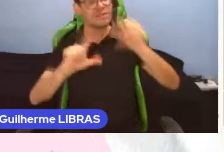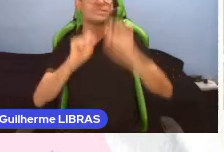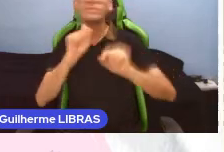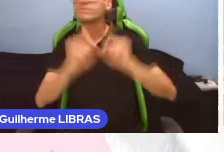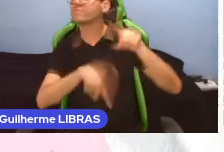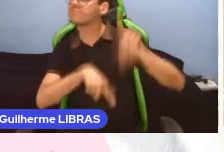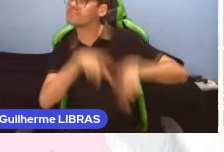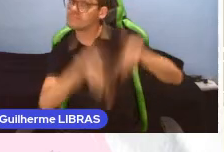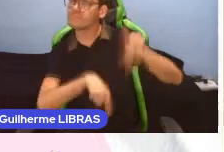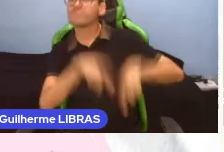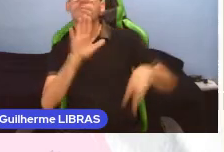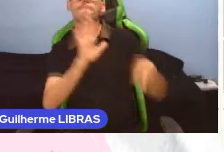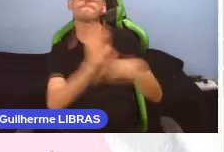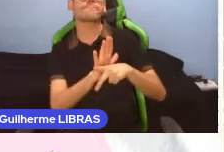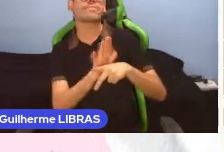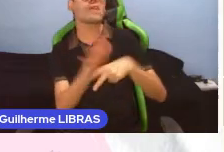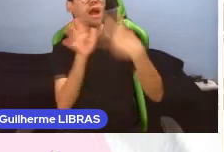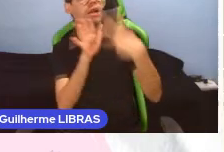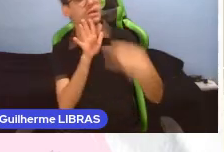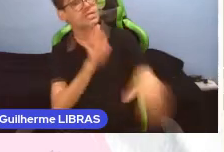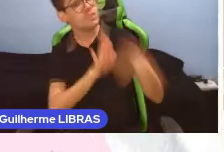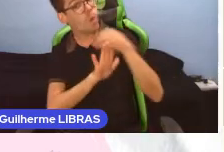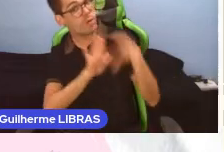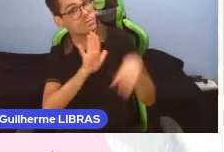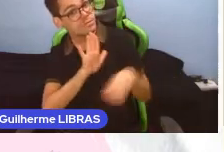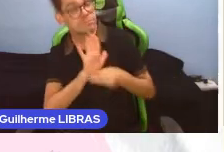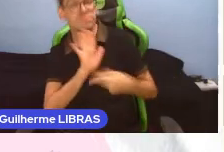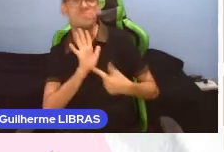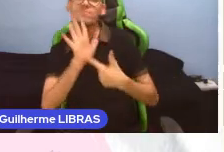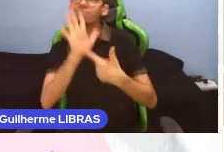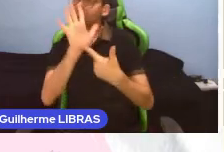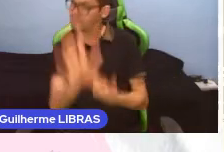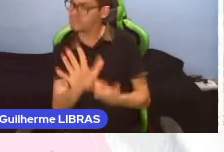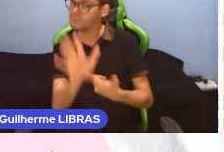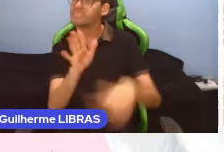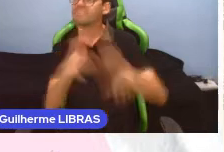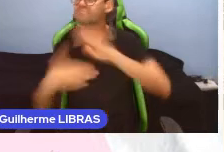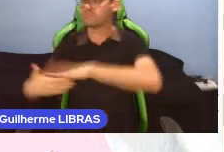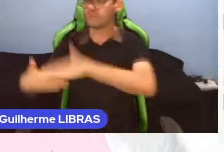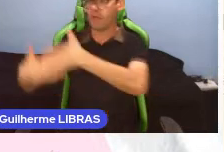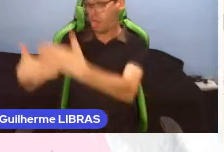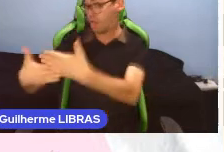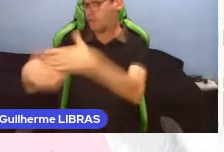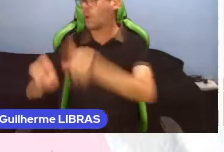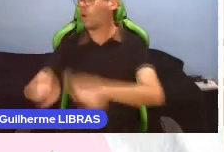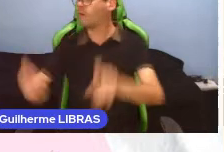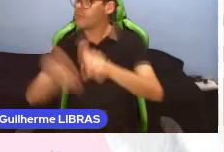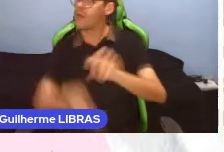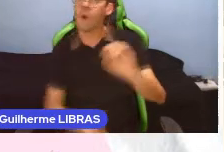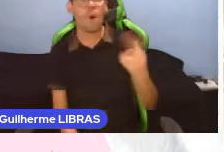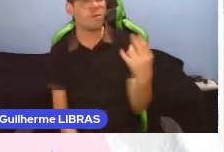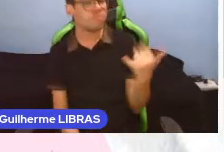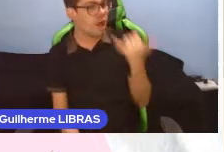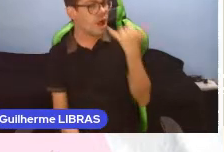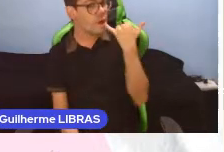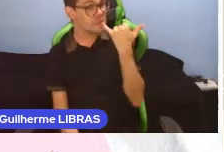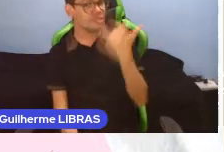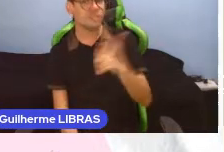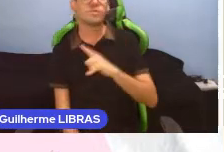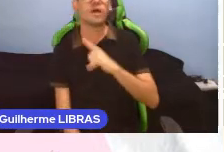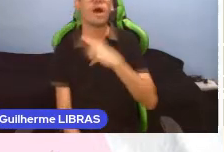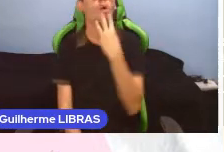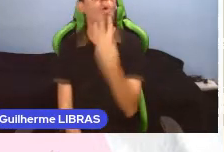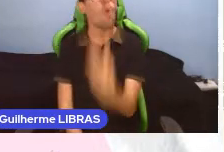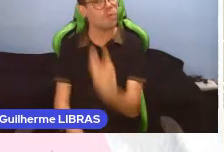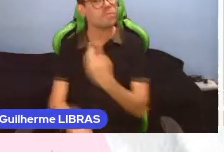disponível para ler o conteúdo que se apresenta na tela do notebook, PC ou celular. Quem tem um Windows 8 e 10